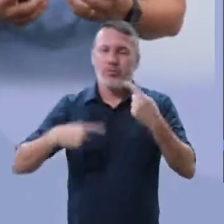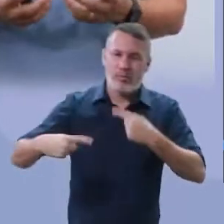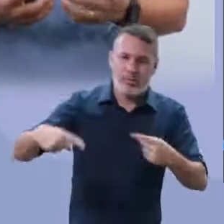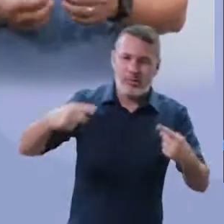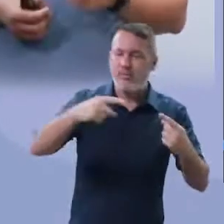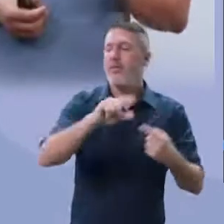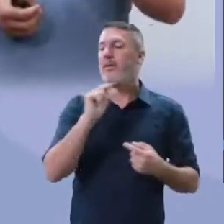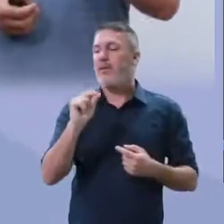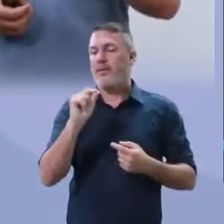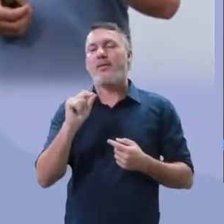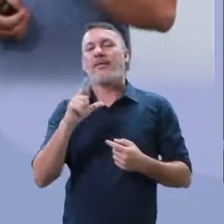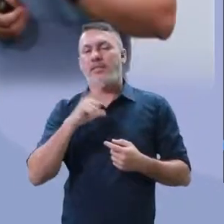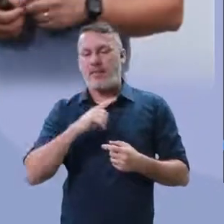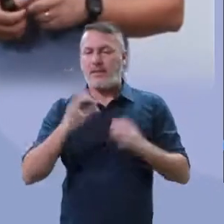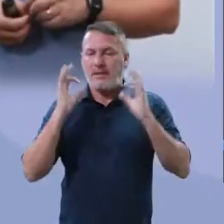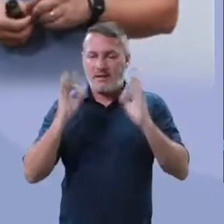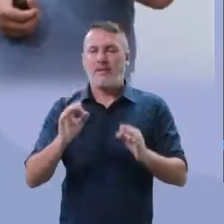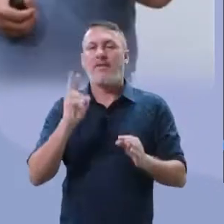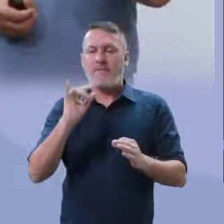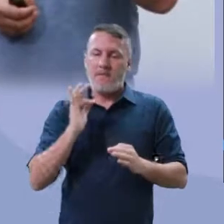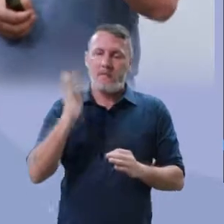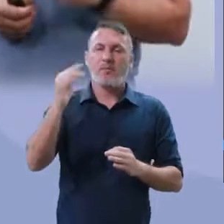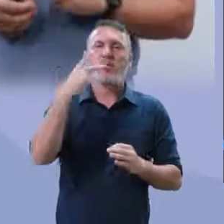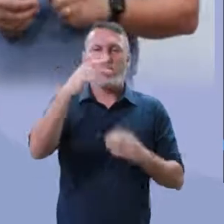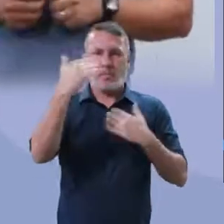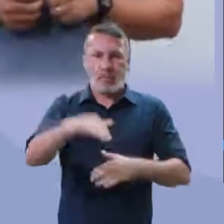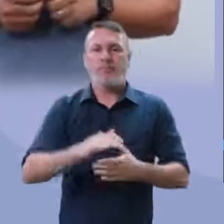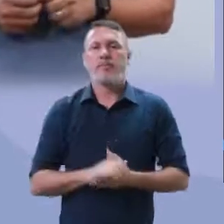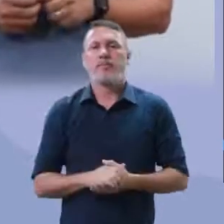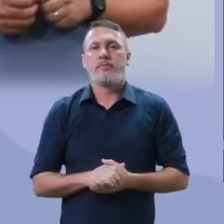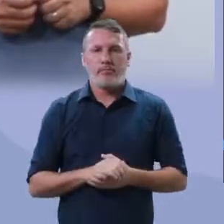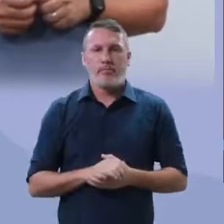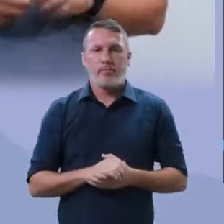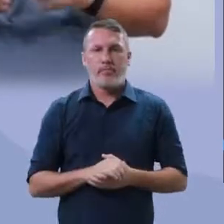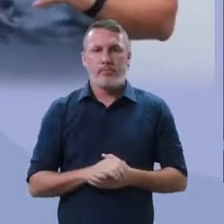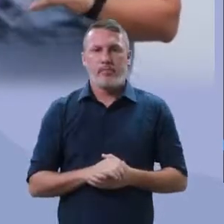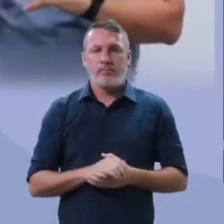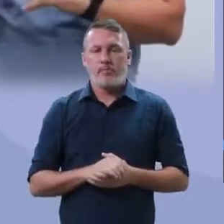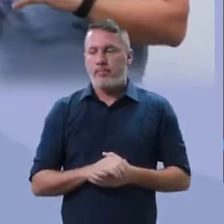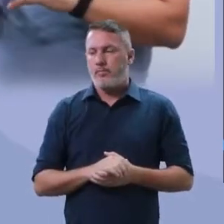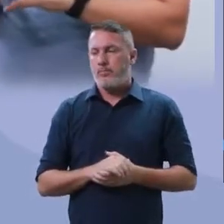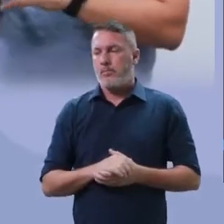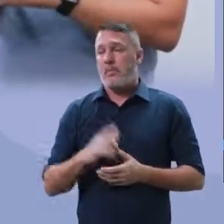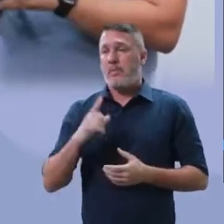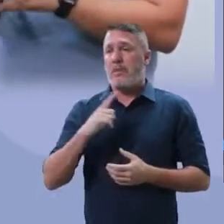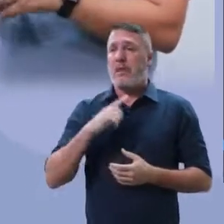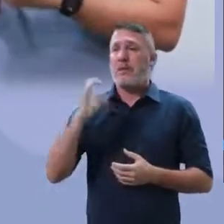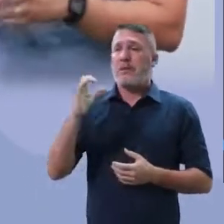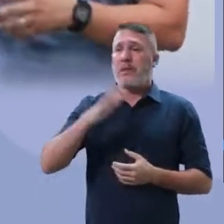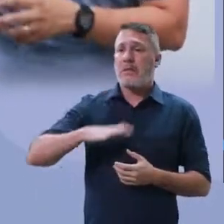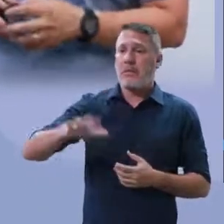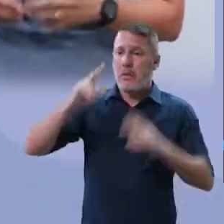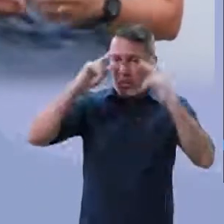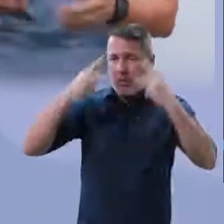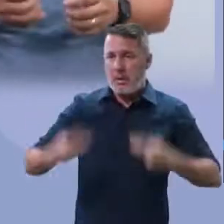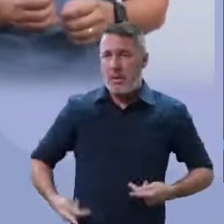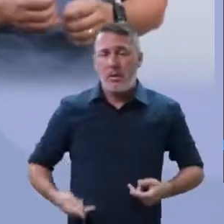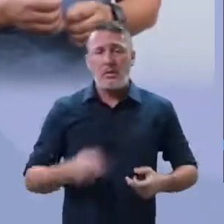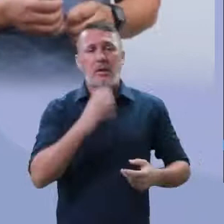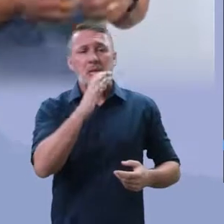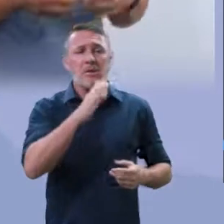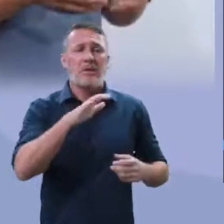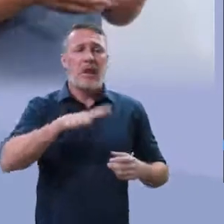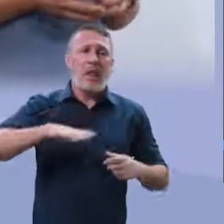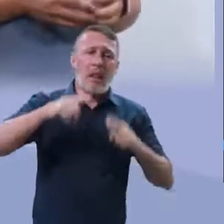discussões que certamente aparecerão na sua prova, seja ali na área de ciências humanas, ciências da